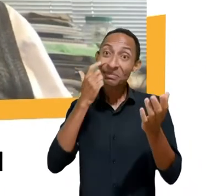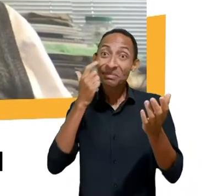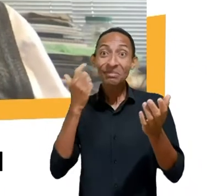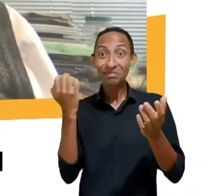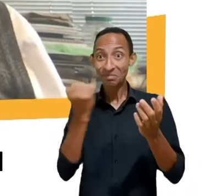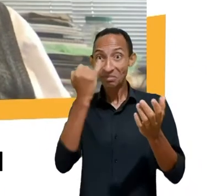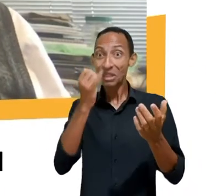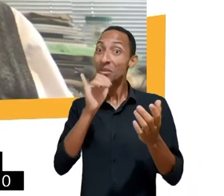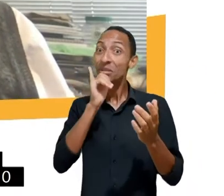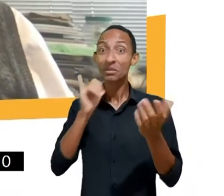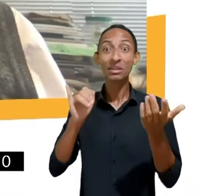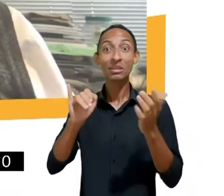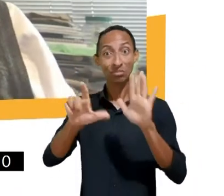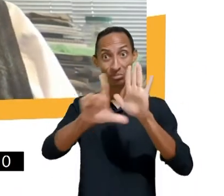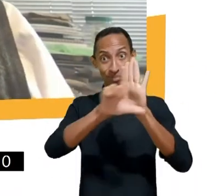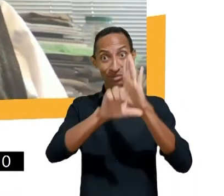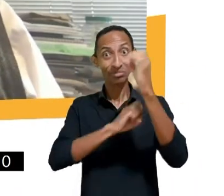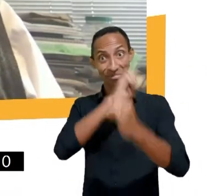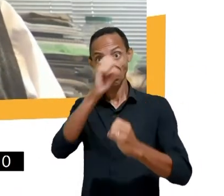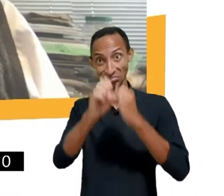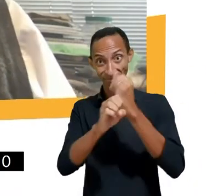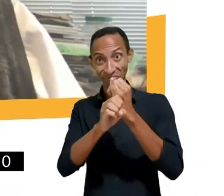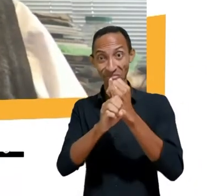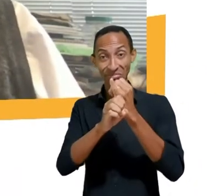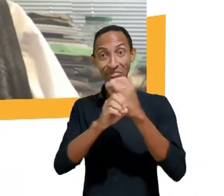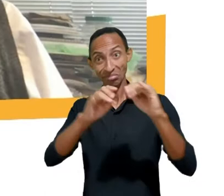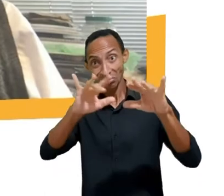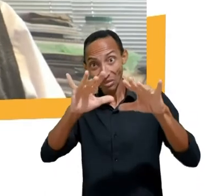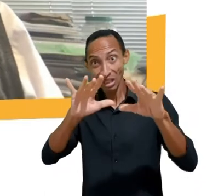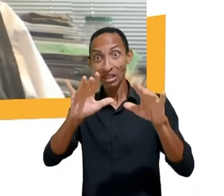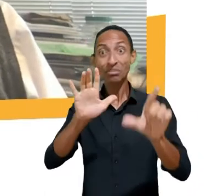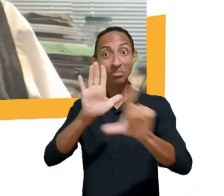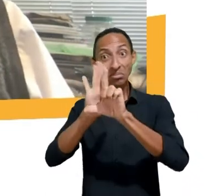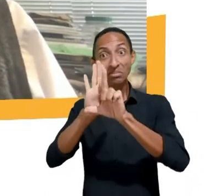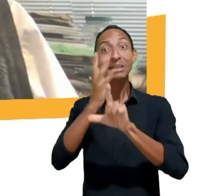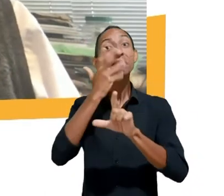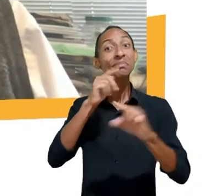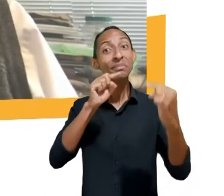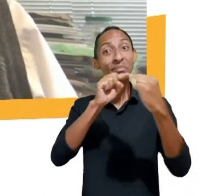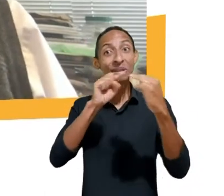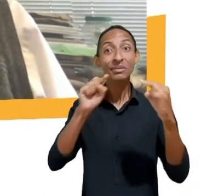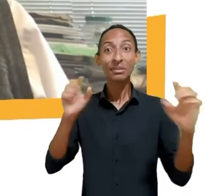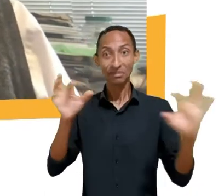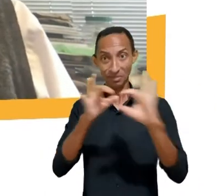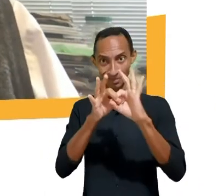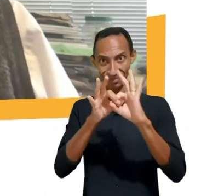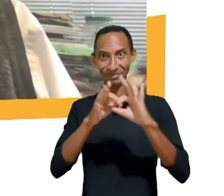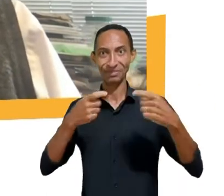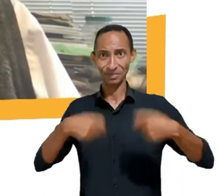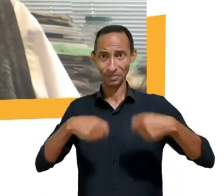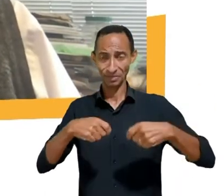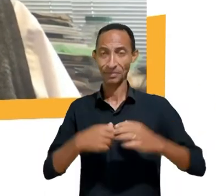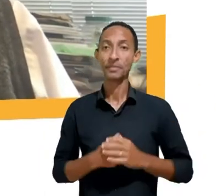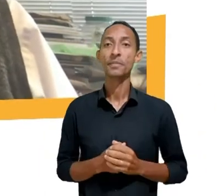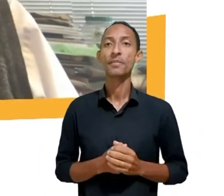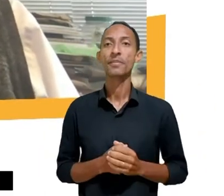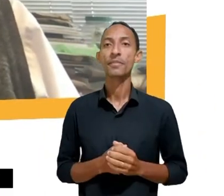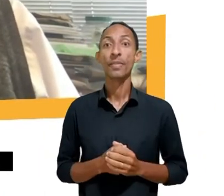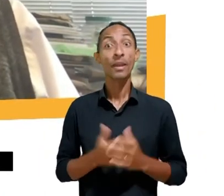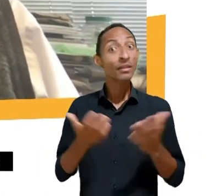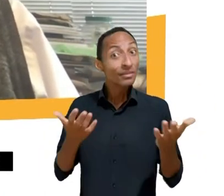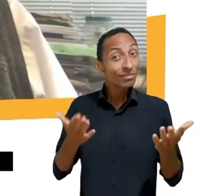crianças. Quando você discute internet, você certamente sabe que é um ambiente muito difícil de você